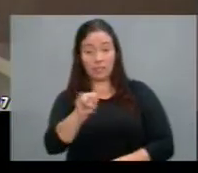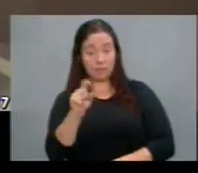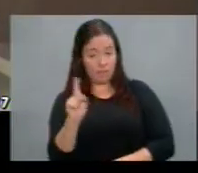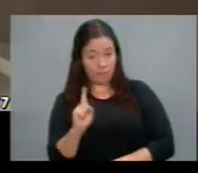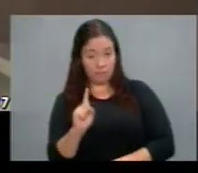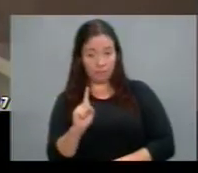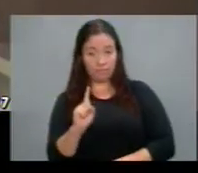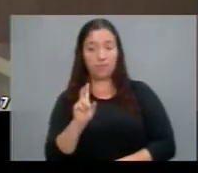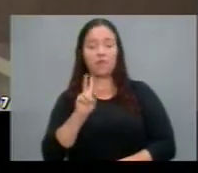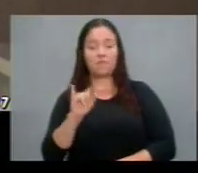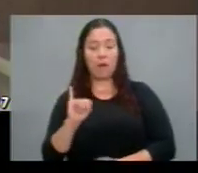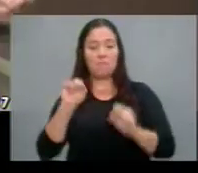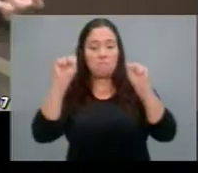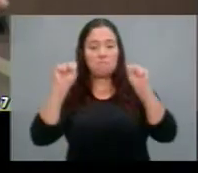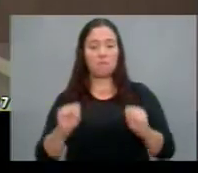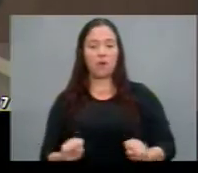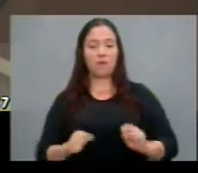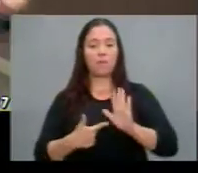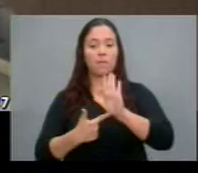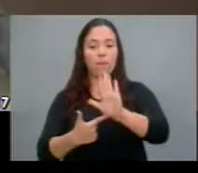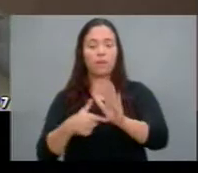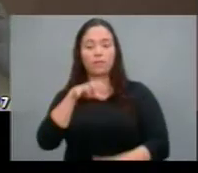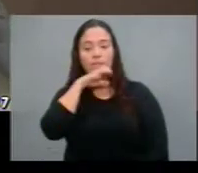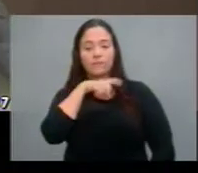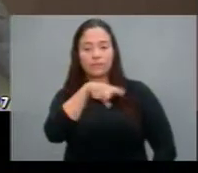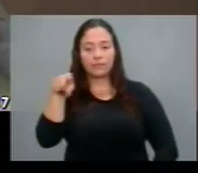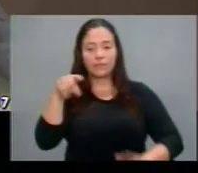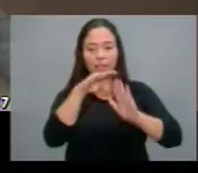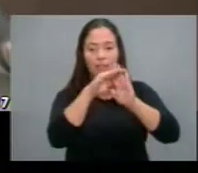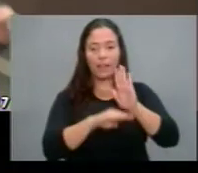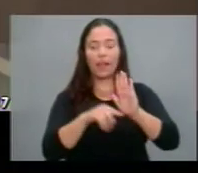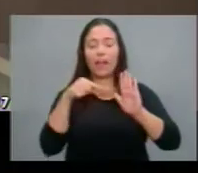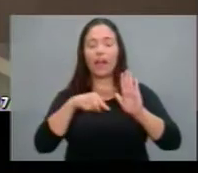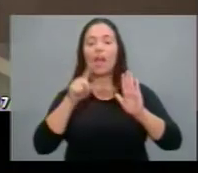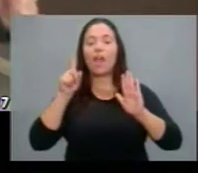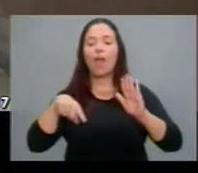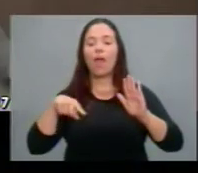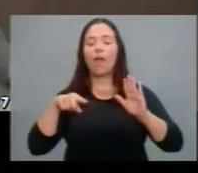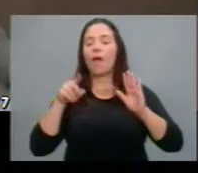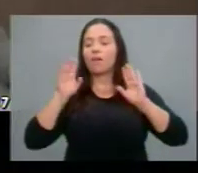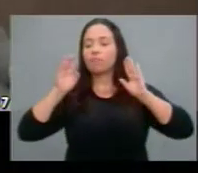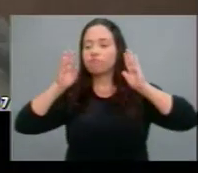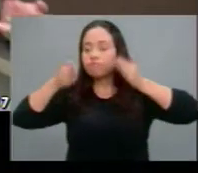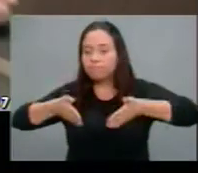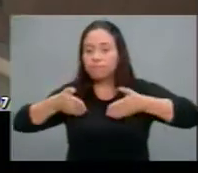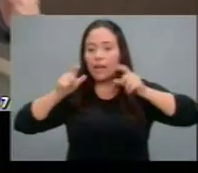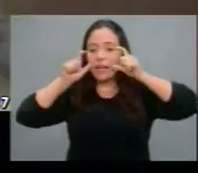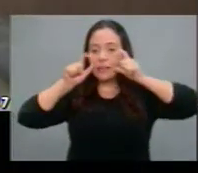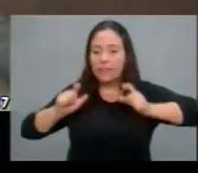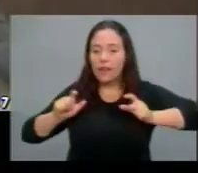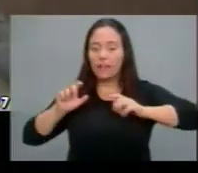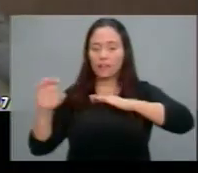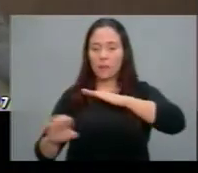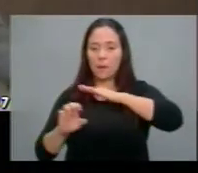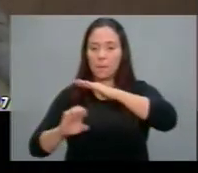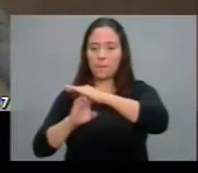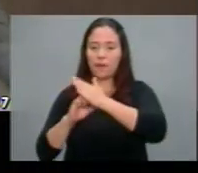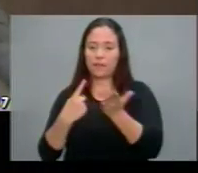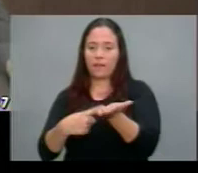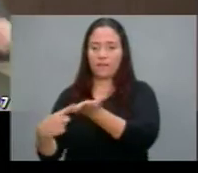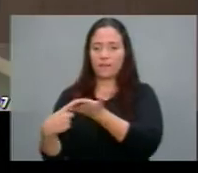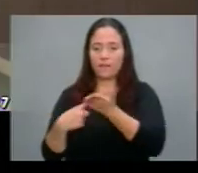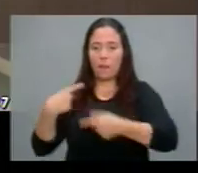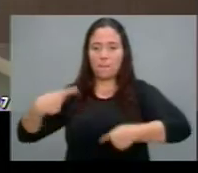ficaria provada que o benefício fiscal está sendo utilizado tão único e exclusivamente para azeitar relações